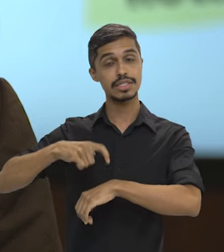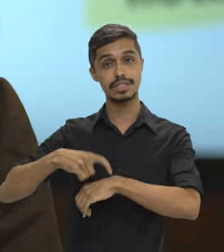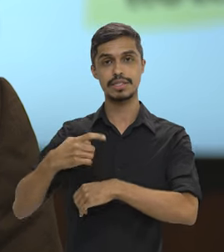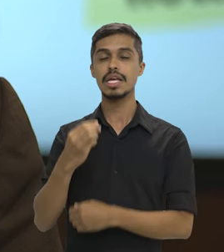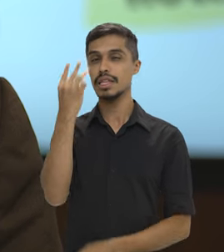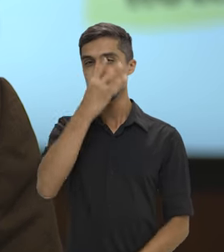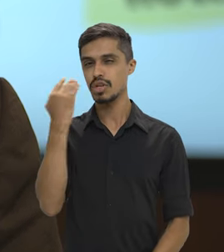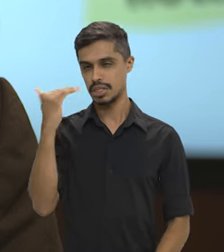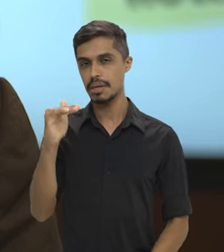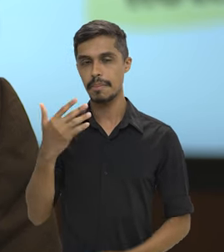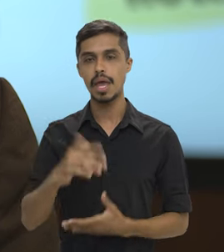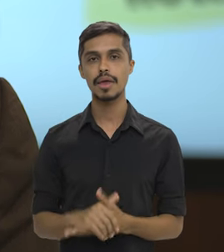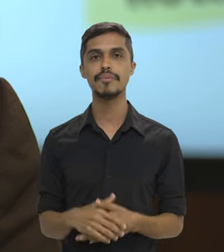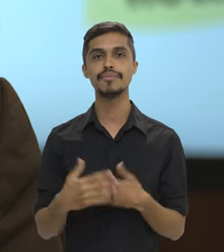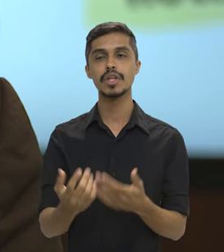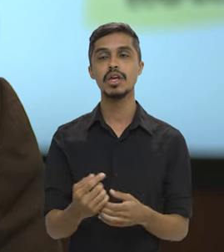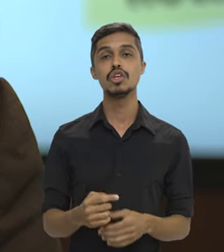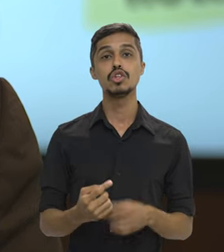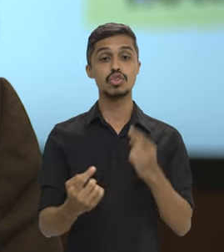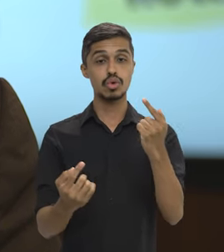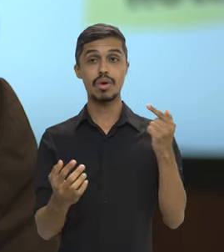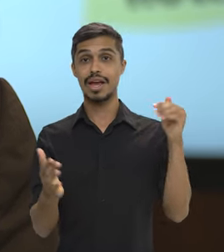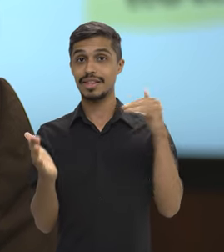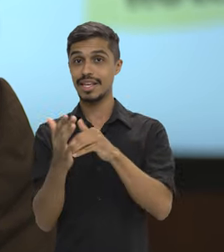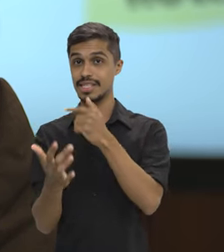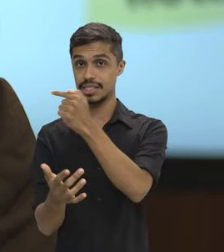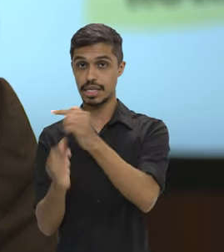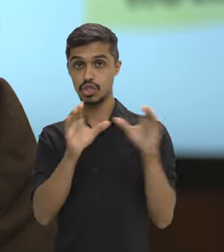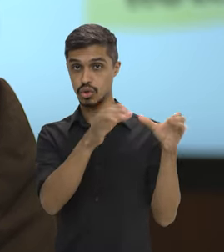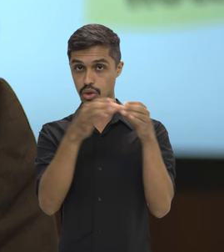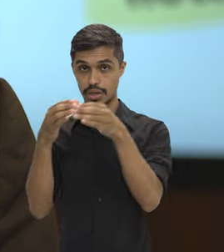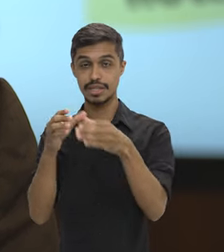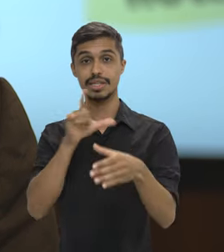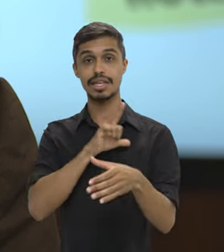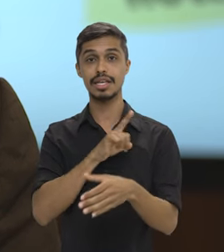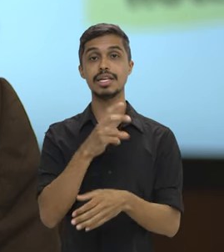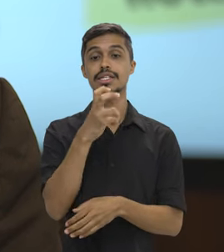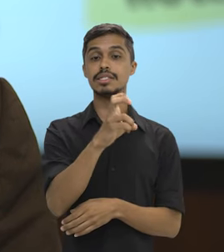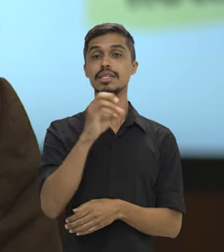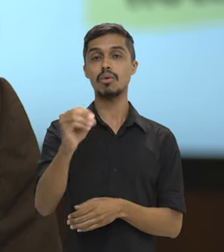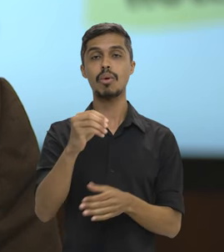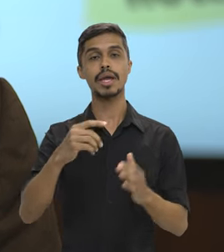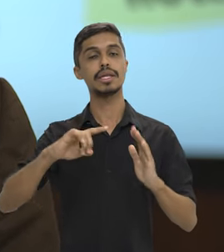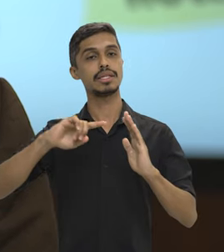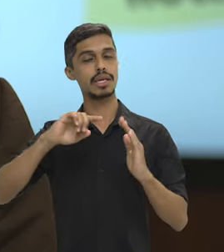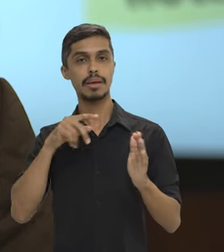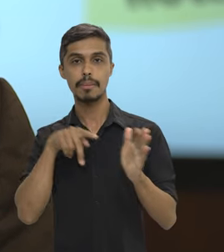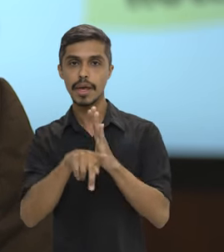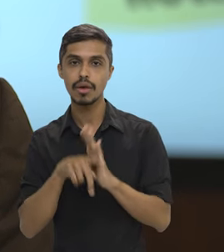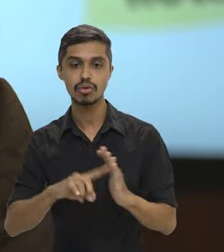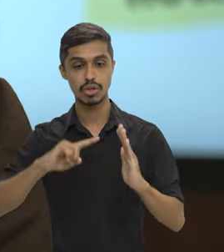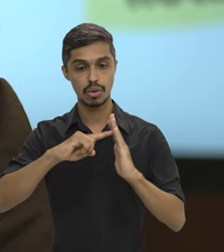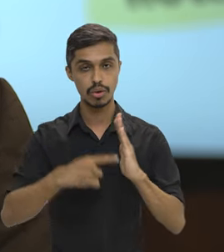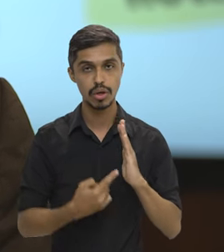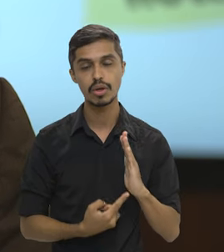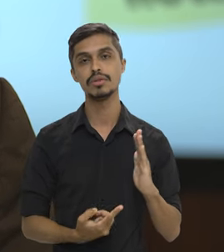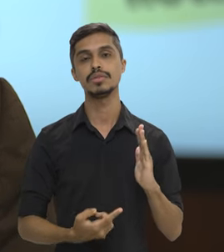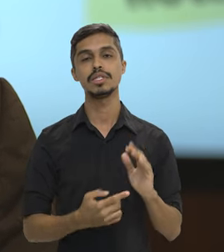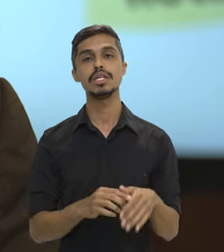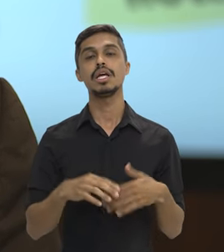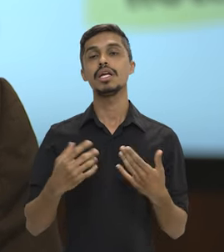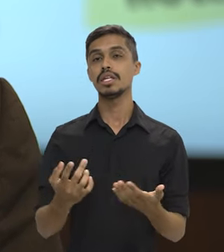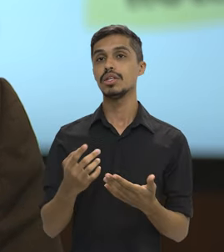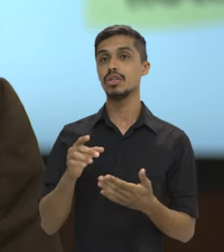aplicação. Nos blocos de 1 a 7, de nível superior, são 50 questões objetivas de conhecimento específicos